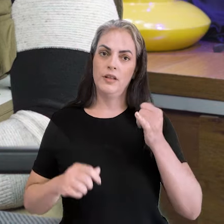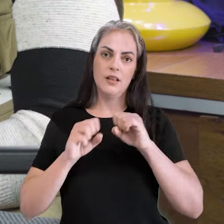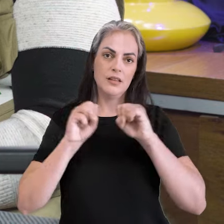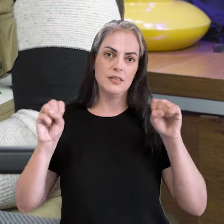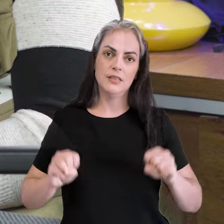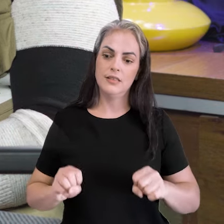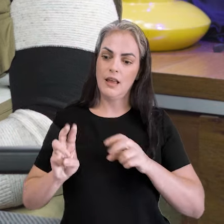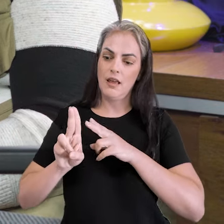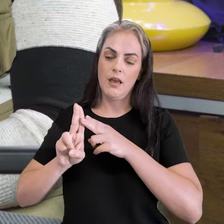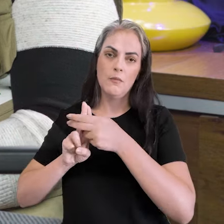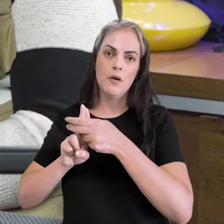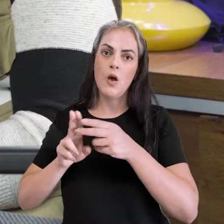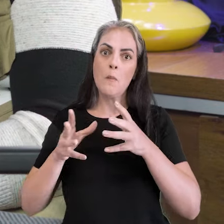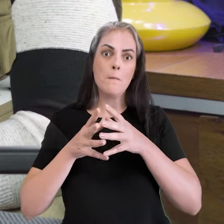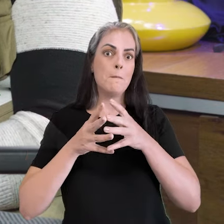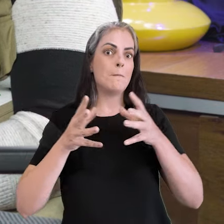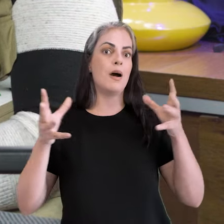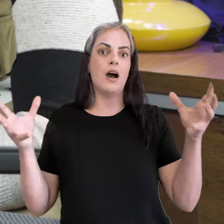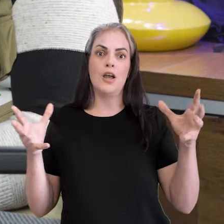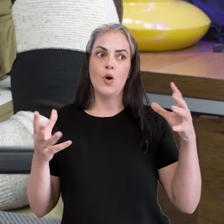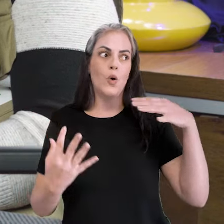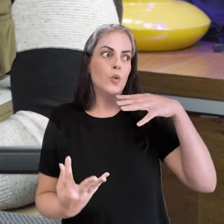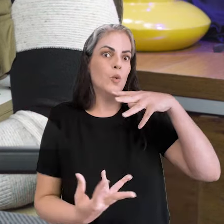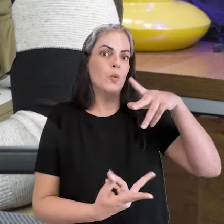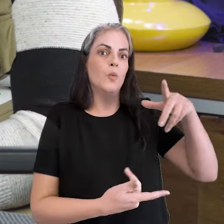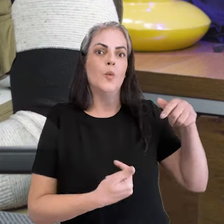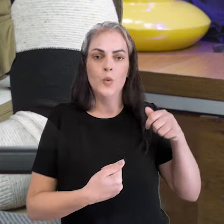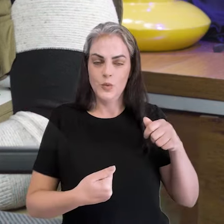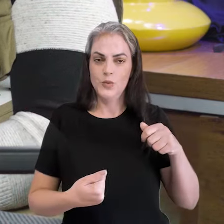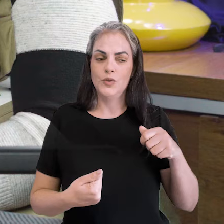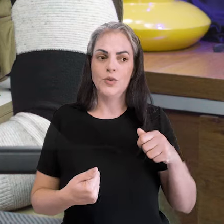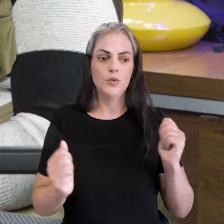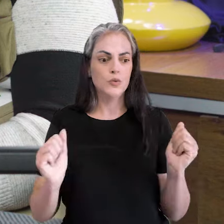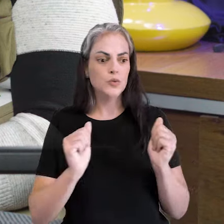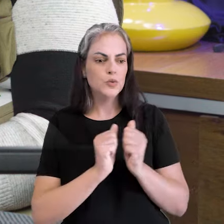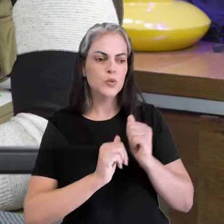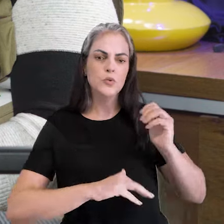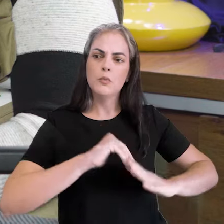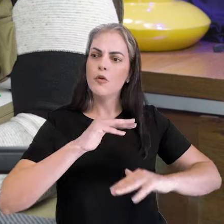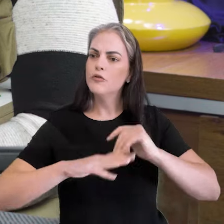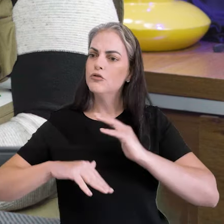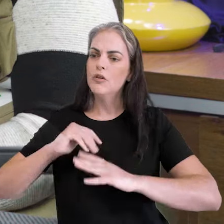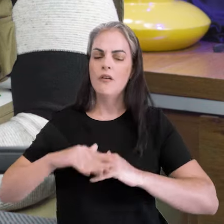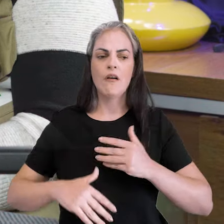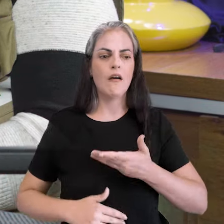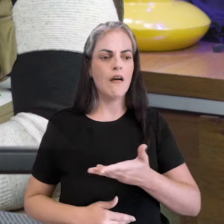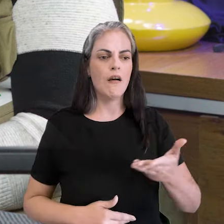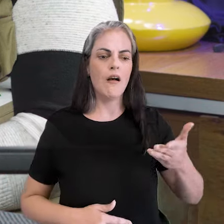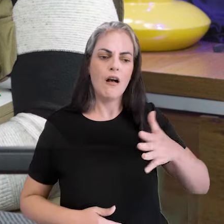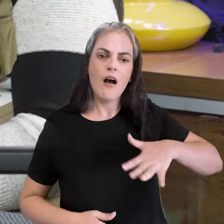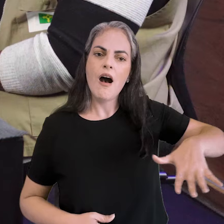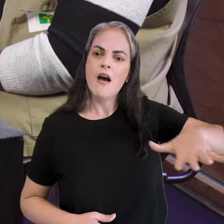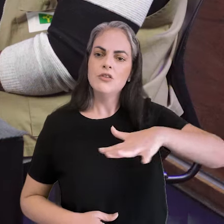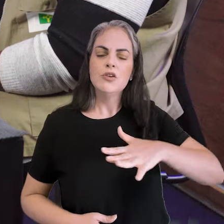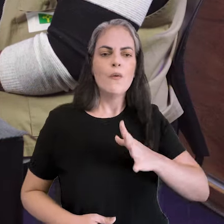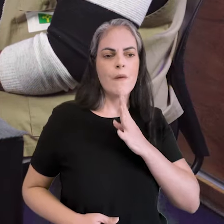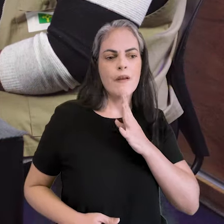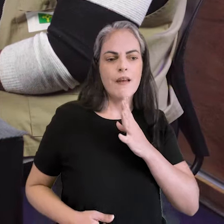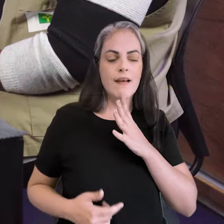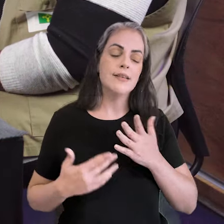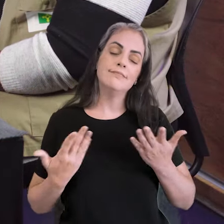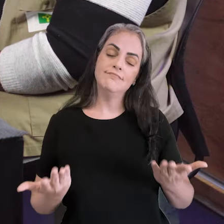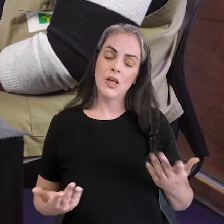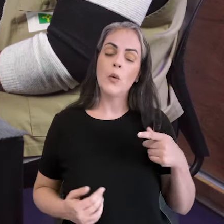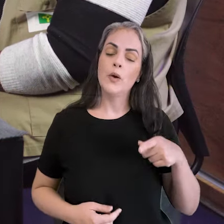de saúde pública do planeta, né? Com esses trabalhadores, que são trabalhadores eminentemente do território. E, com